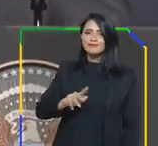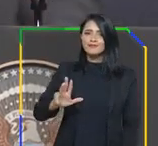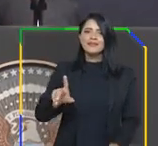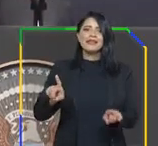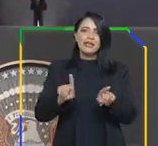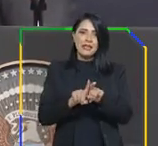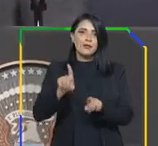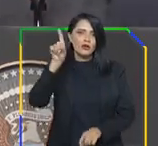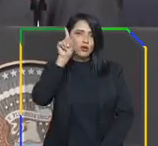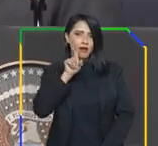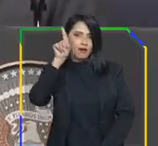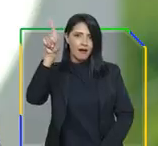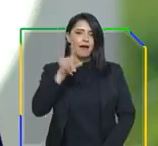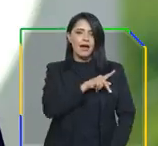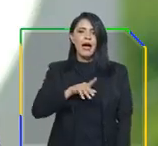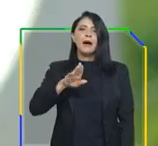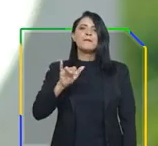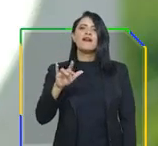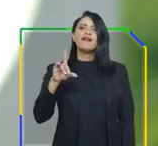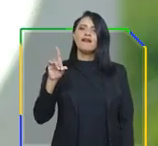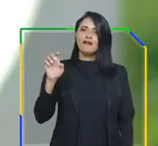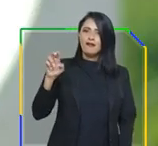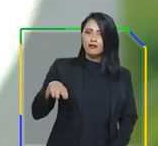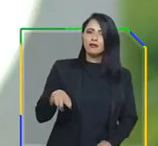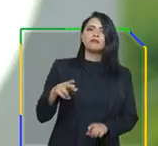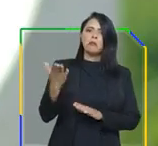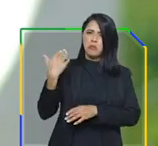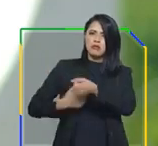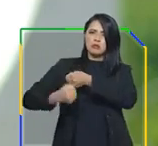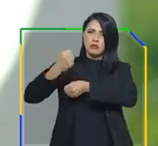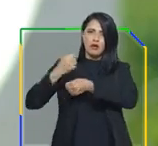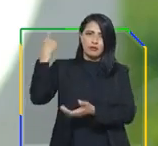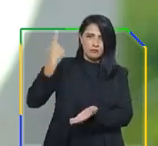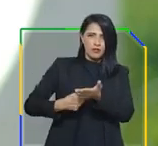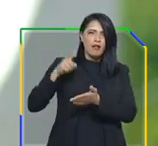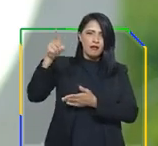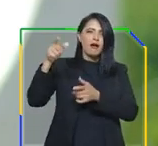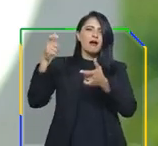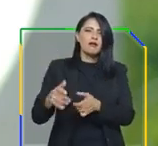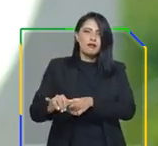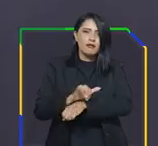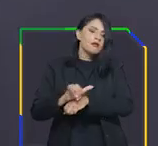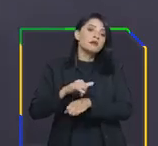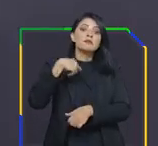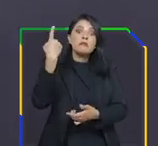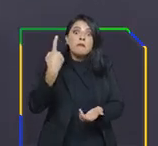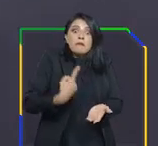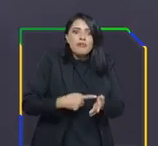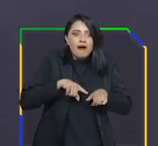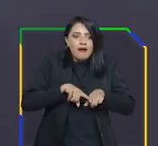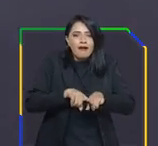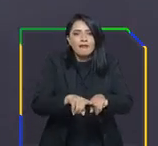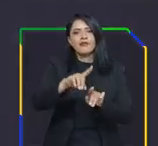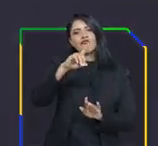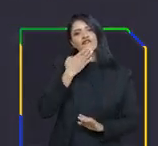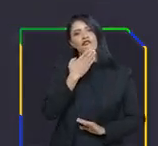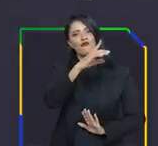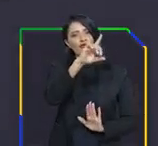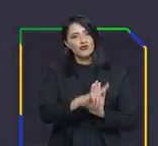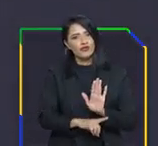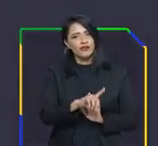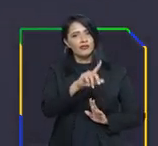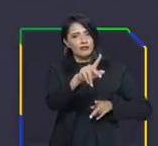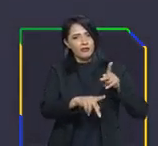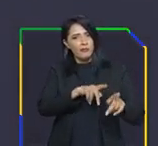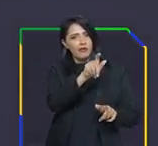presidente Lula e o presidente dos Estados Unidos, Joe Biden, firmaram no ano passado em Nova Iorque uma parceria inédita pelos direitos